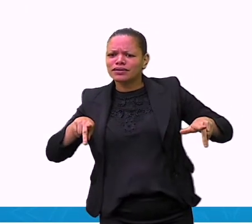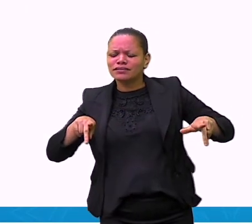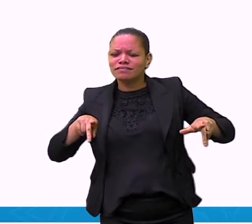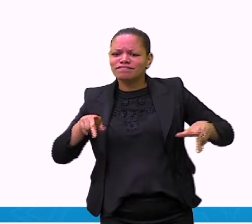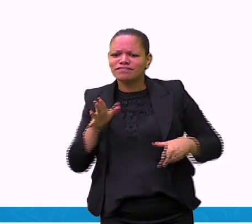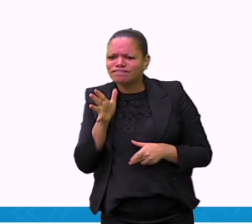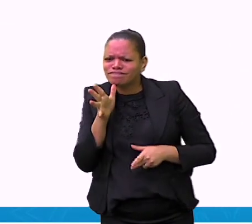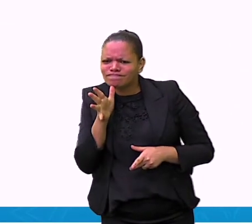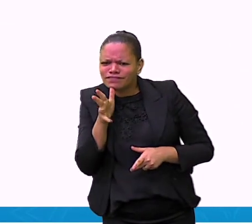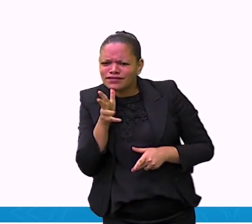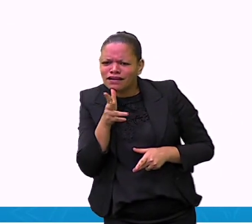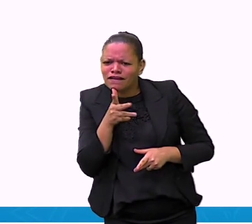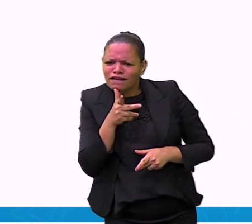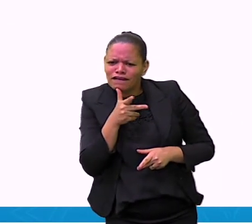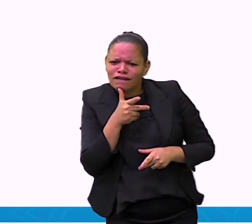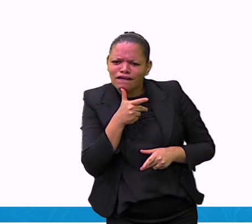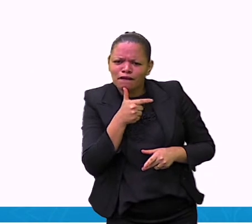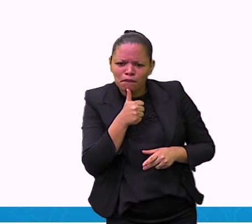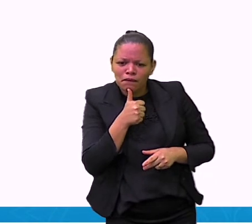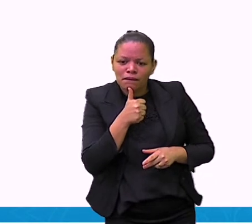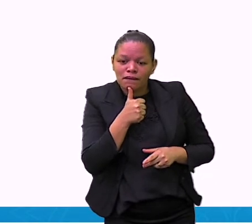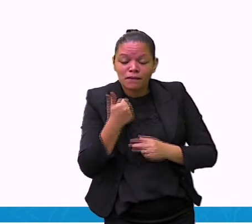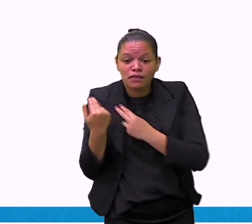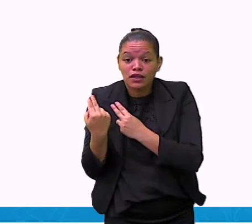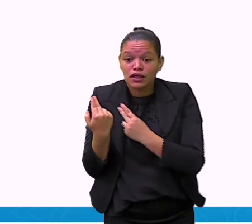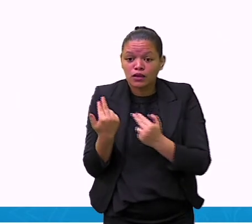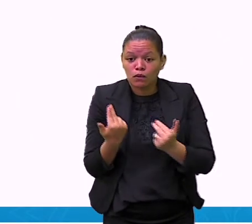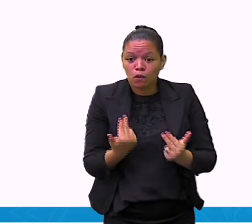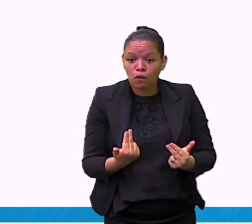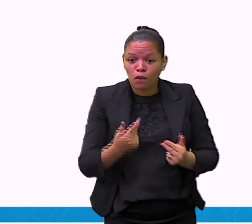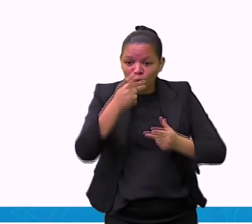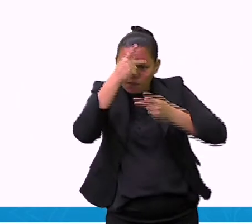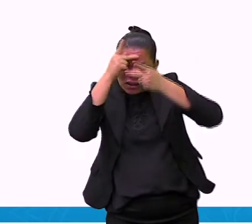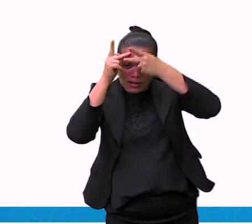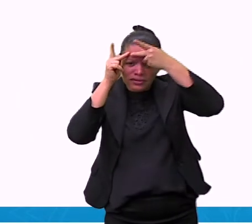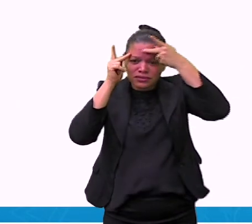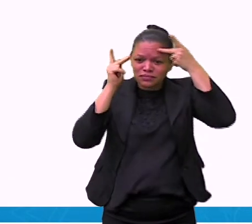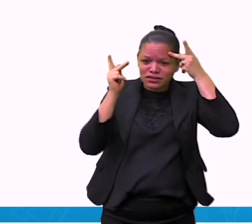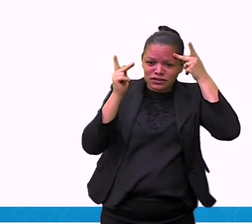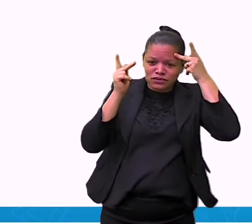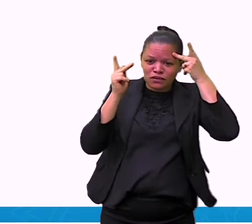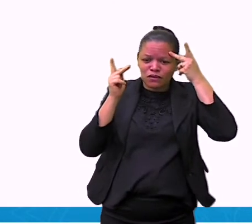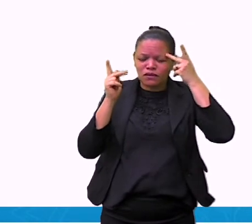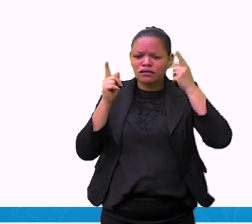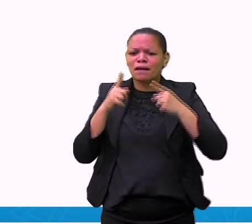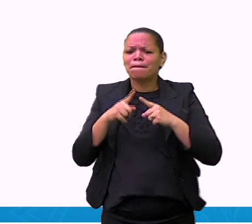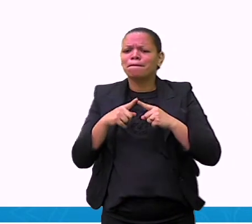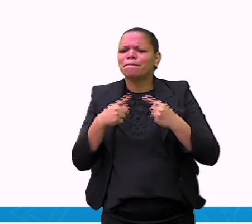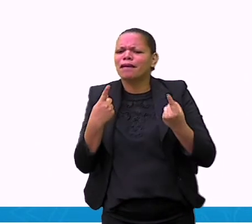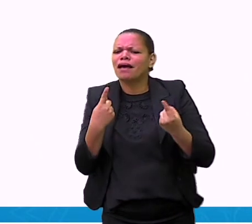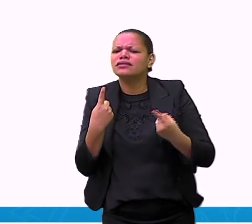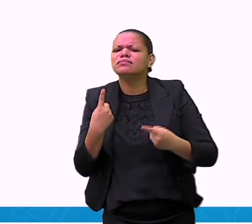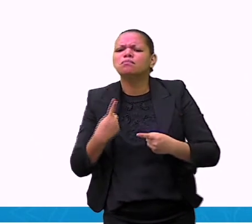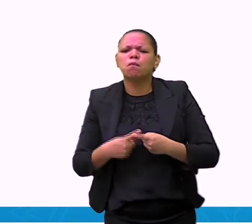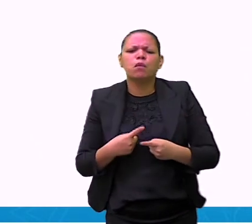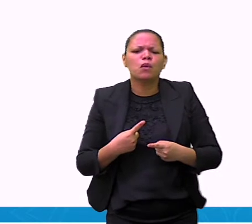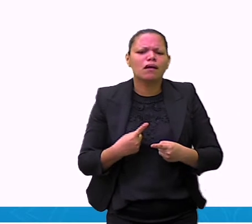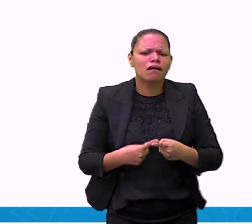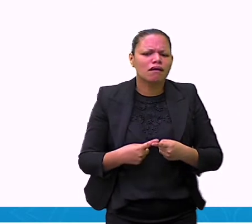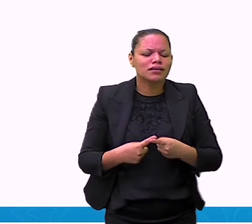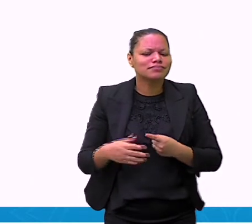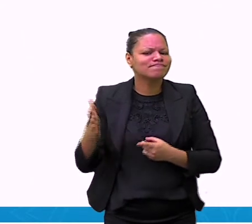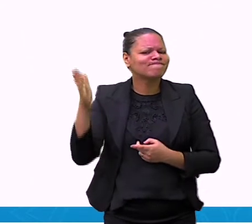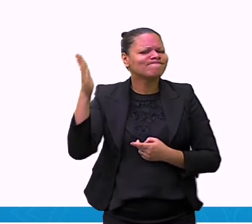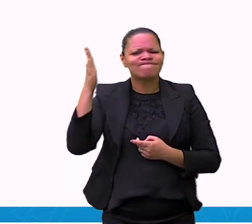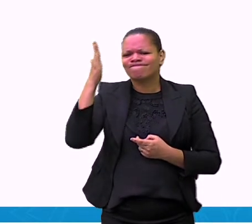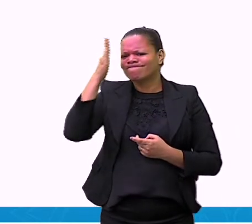lentos, assim como os humanos. E não estou entendendo, na mesma hora fala que os